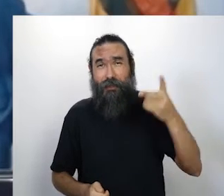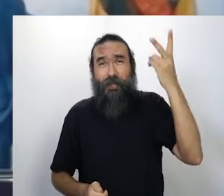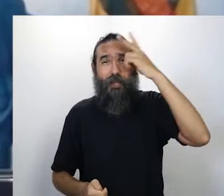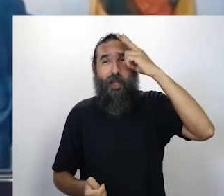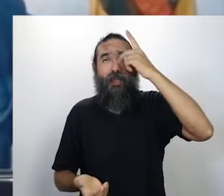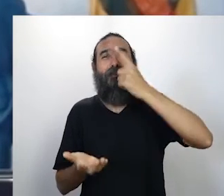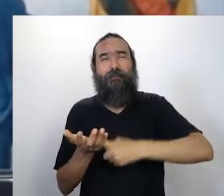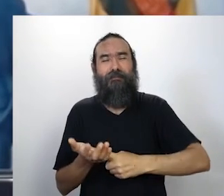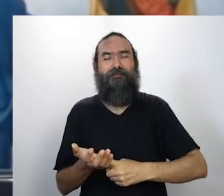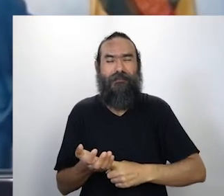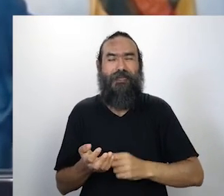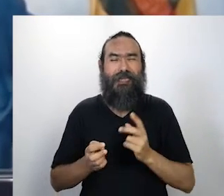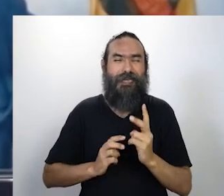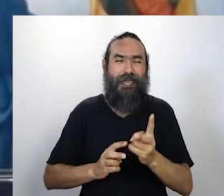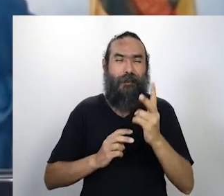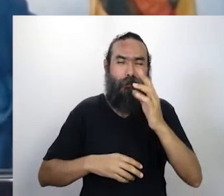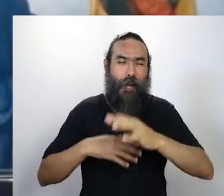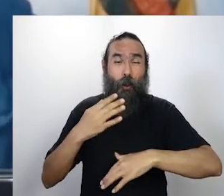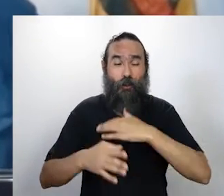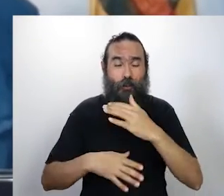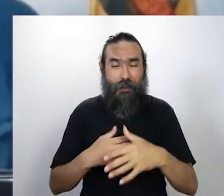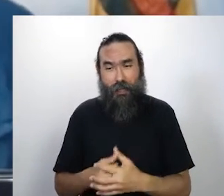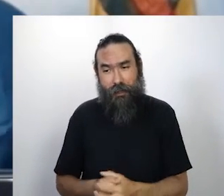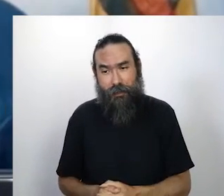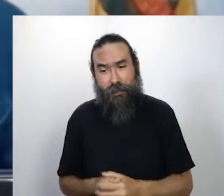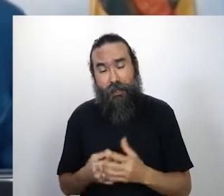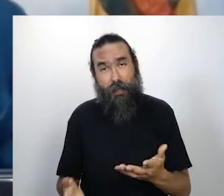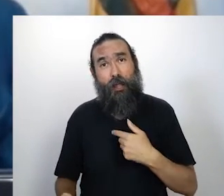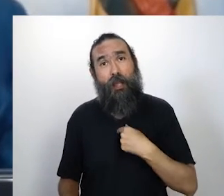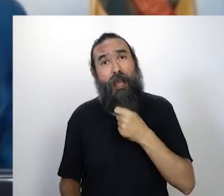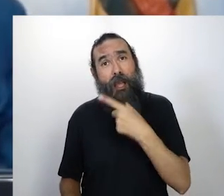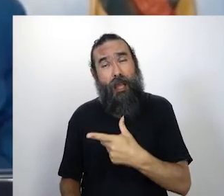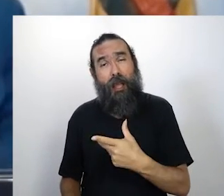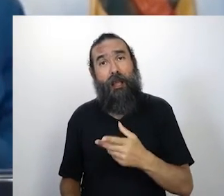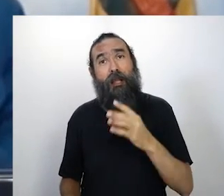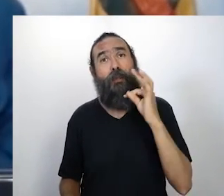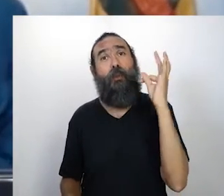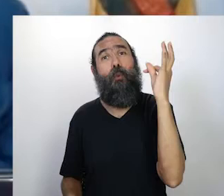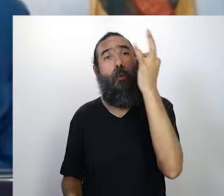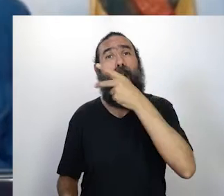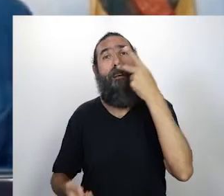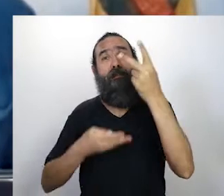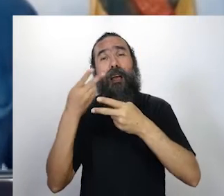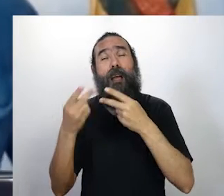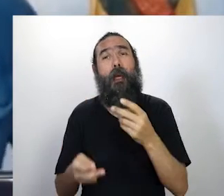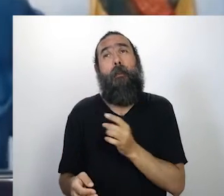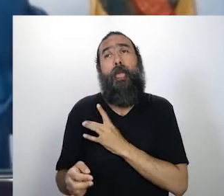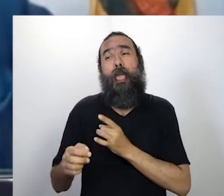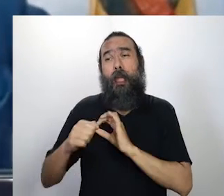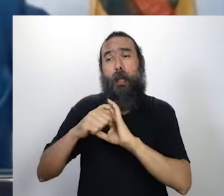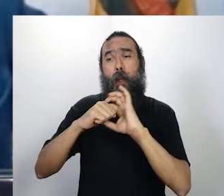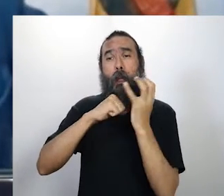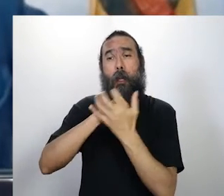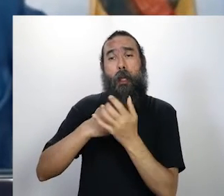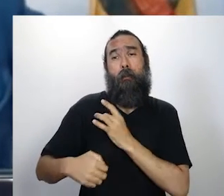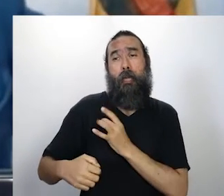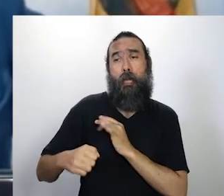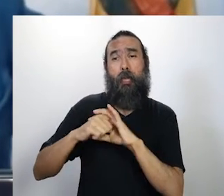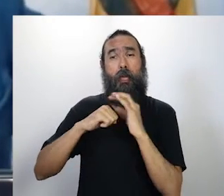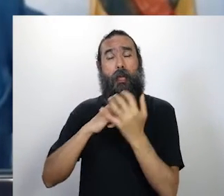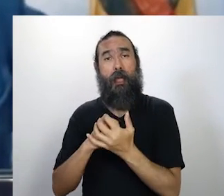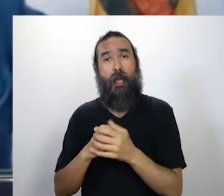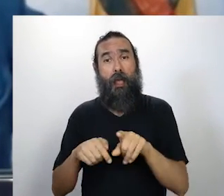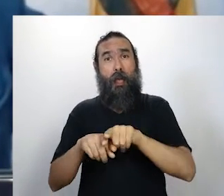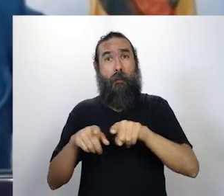A gente... Eu vi até um negócio na internet, achei engraçado, o pessoal dizendo assim, todo mundo falando com medo do Covid, mas chega no